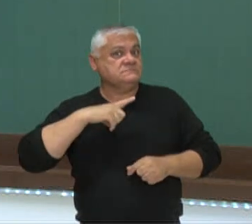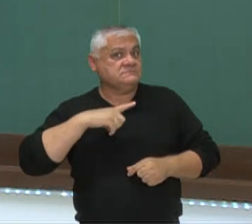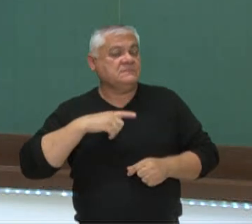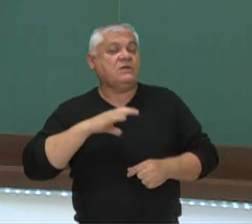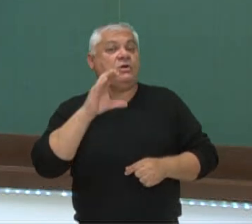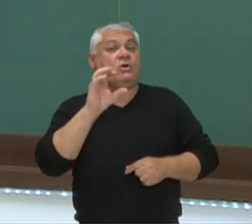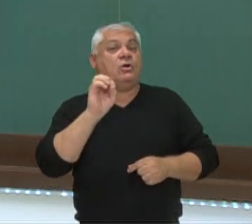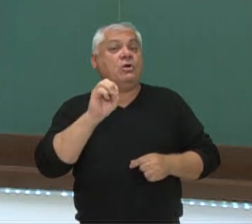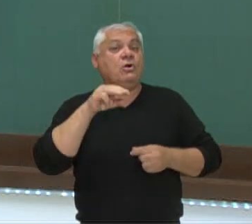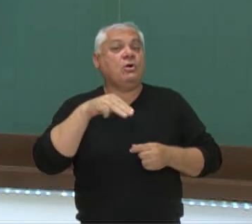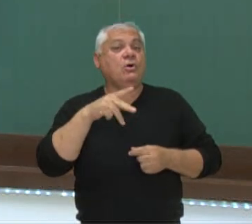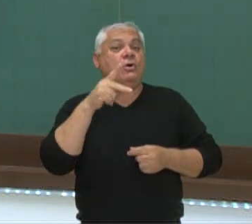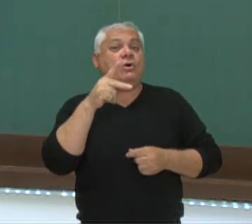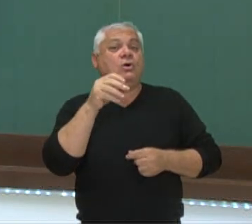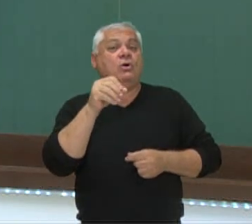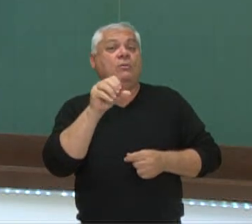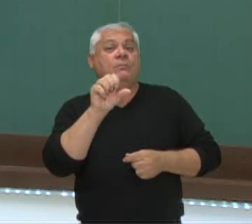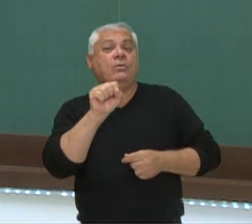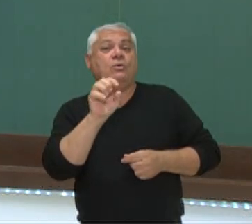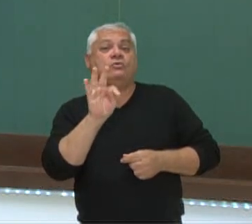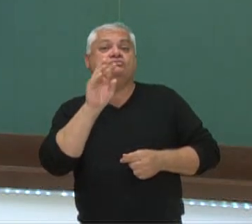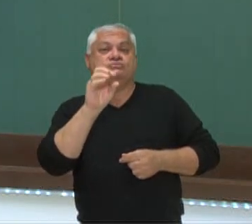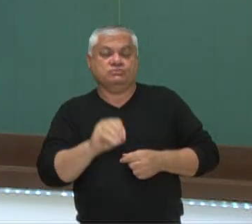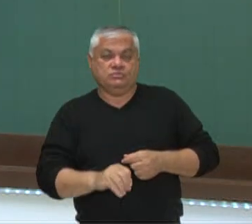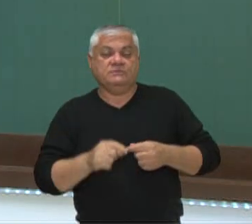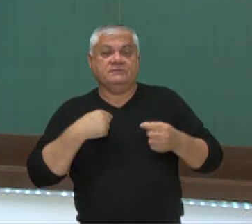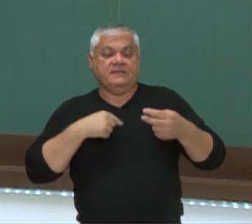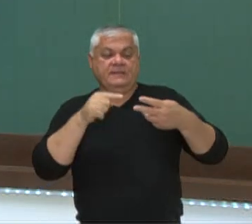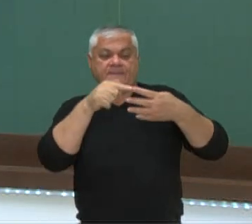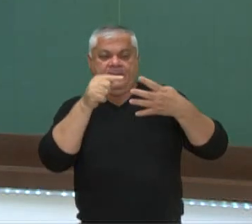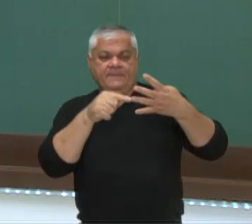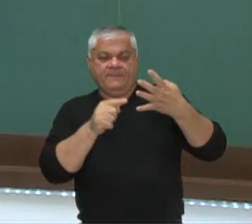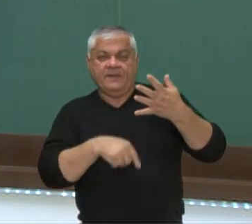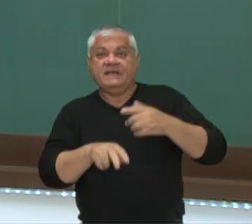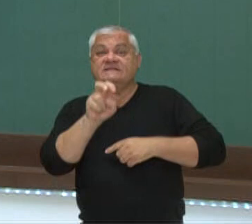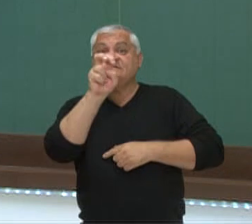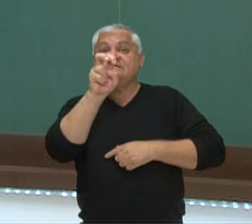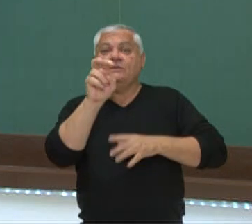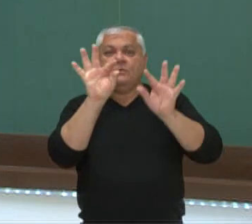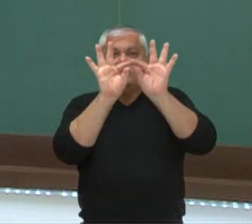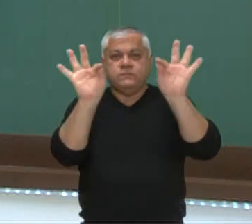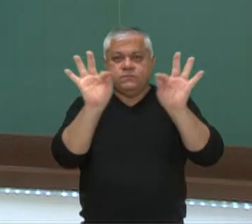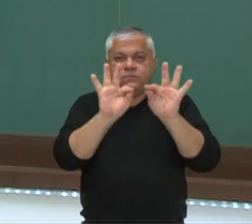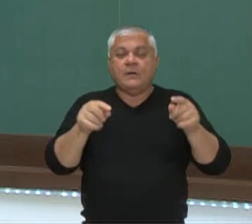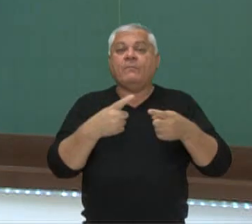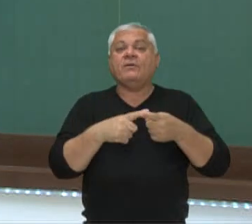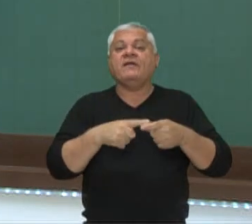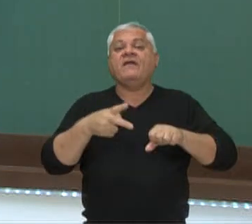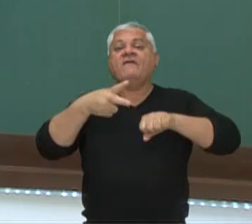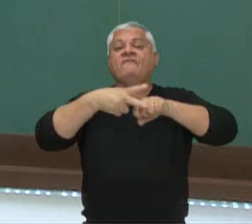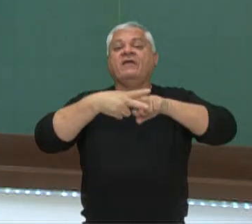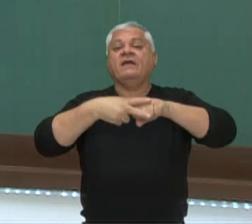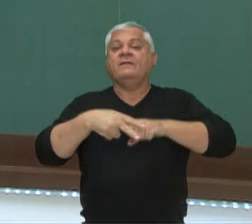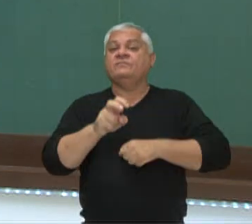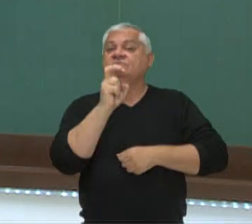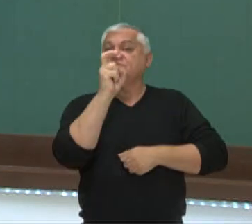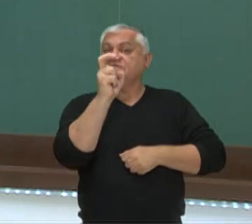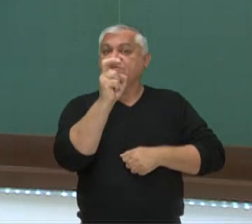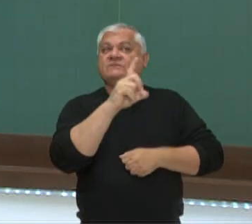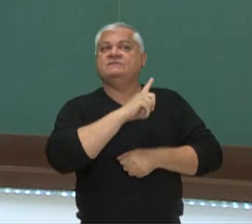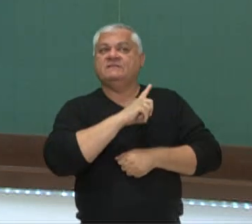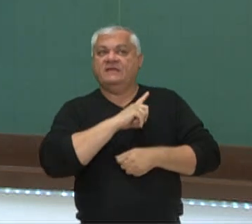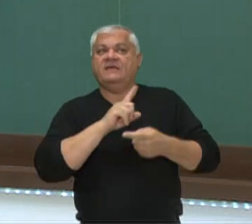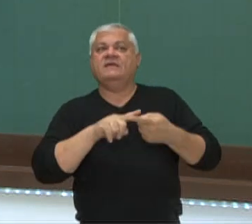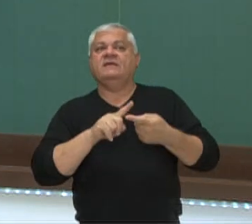composto. Ele tem cinco orações, porque nós temos cinco verbos, cinco ocorrências de verbos.